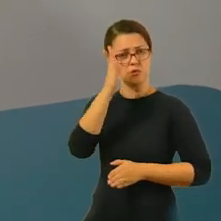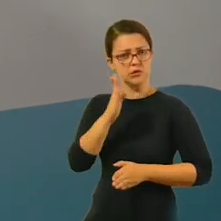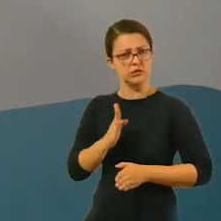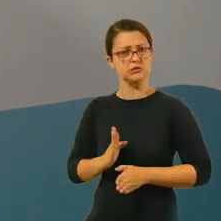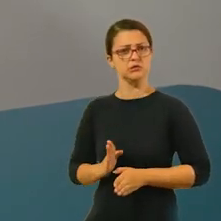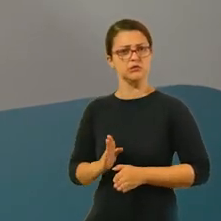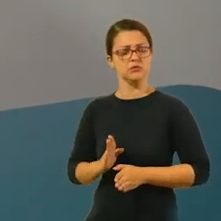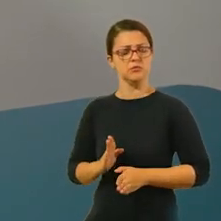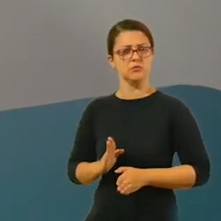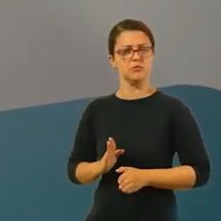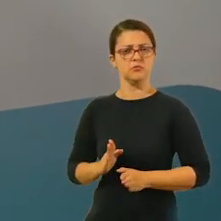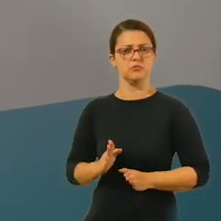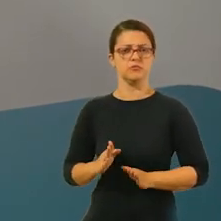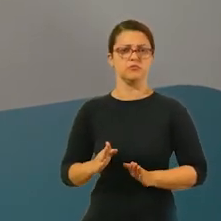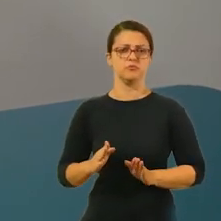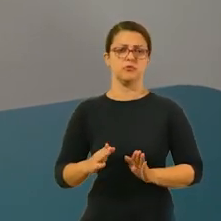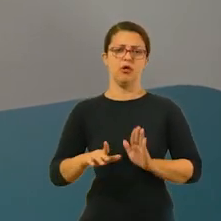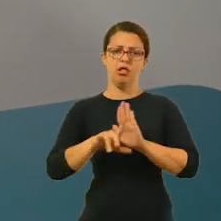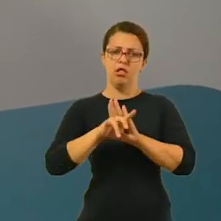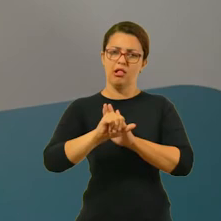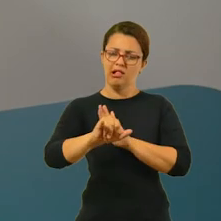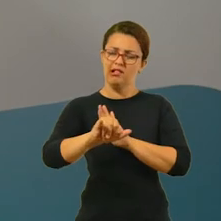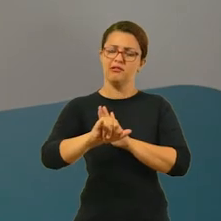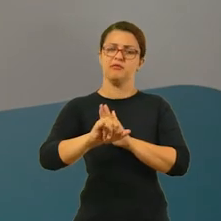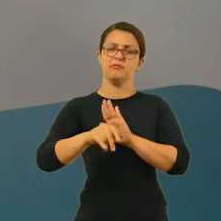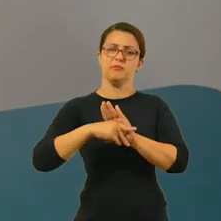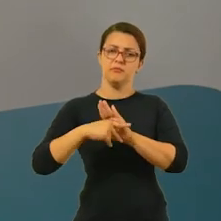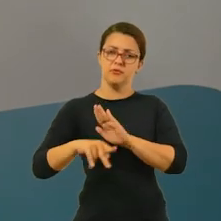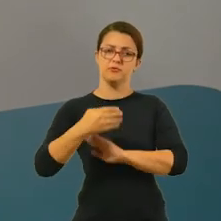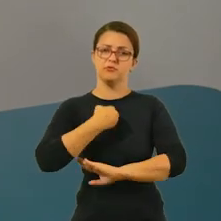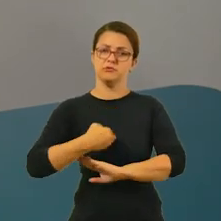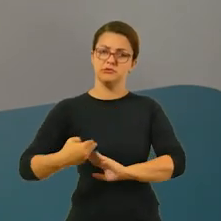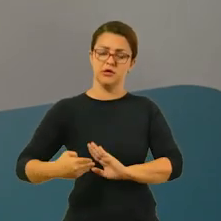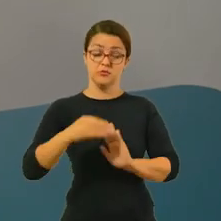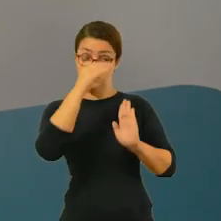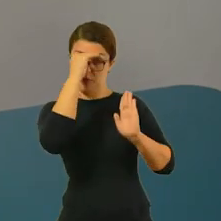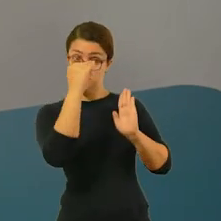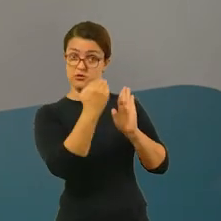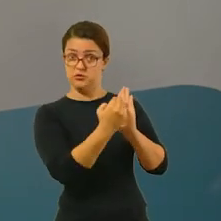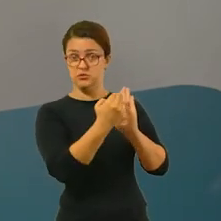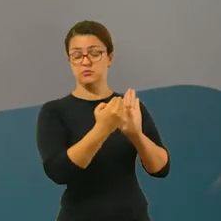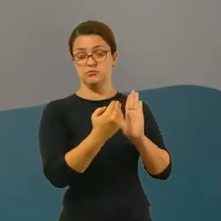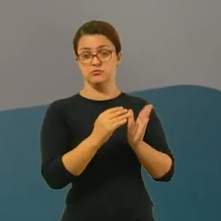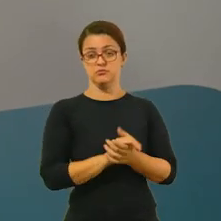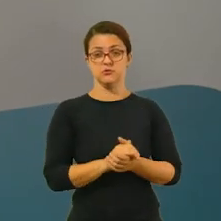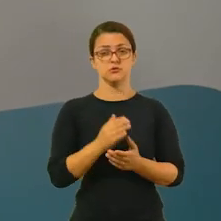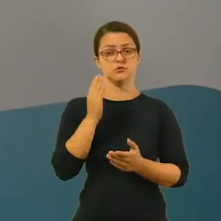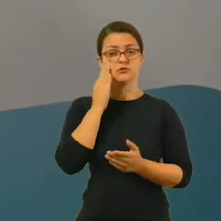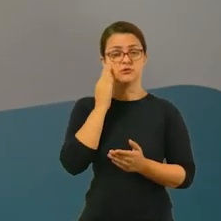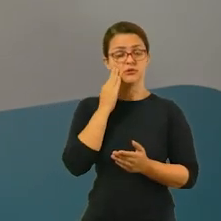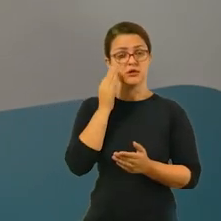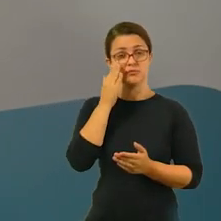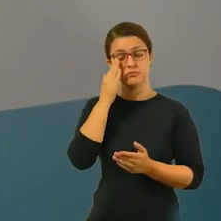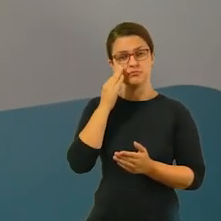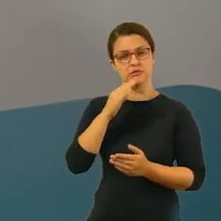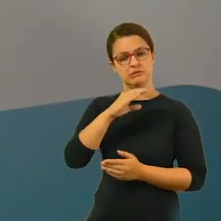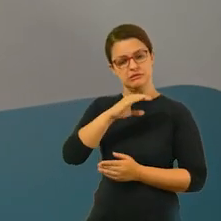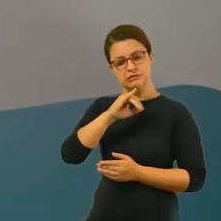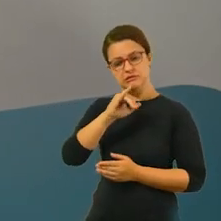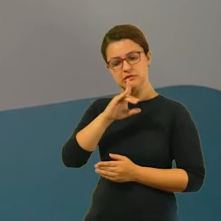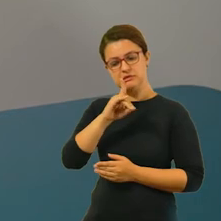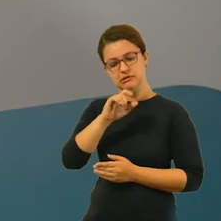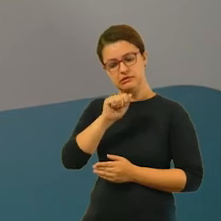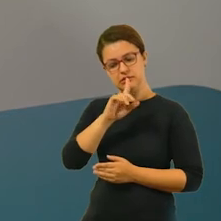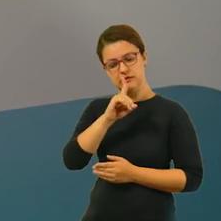às leis do meu Estado. Então, quando a gente fala de cidadão, a gente sabe que ele é sujeito